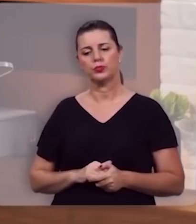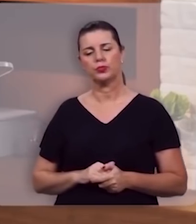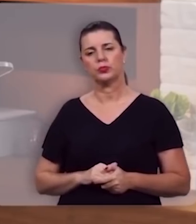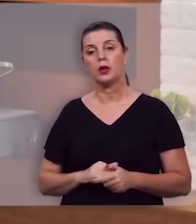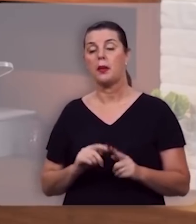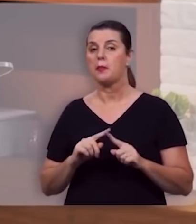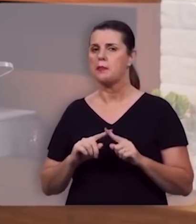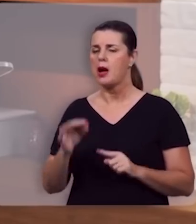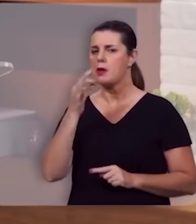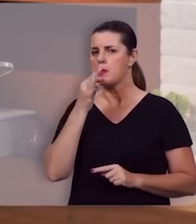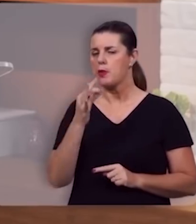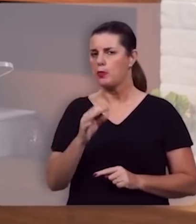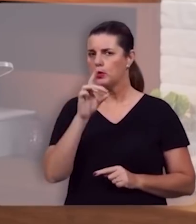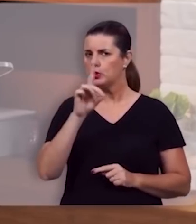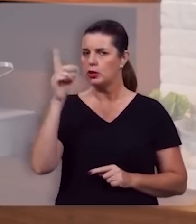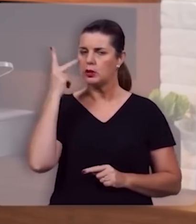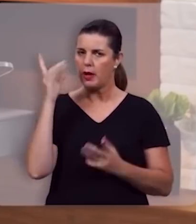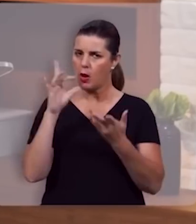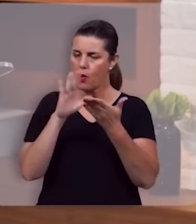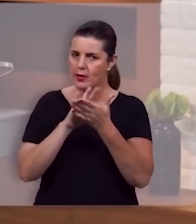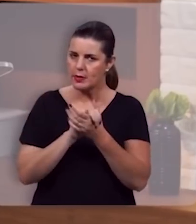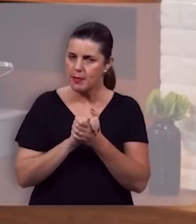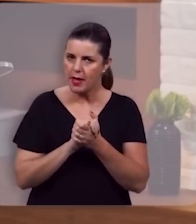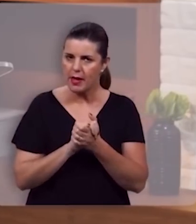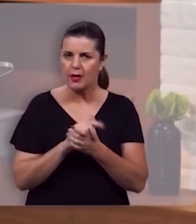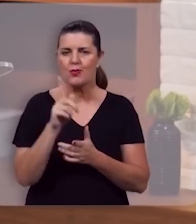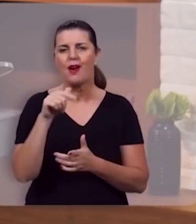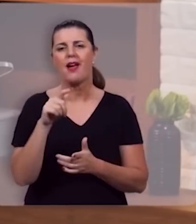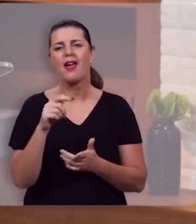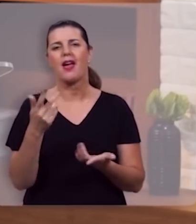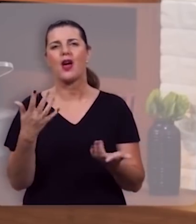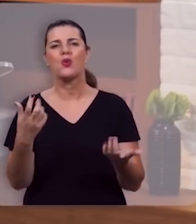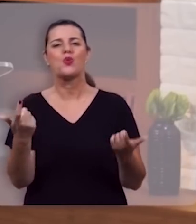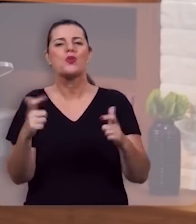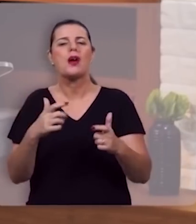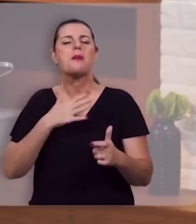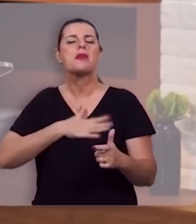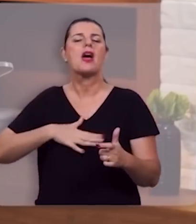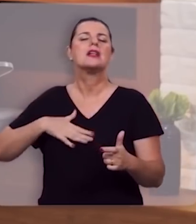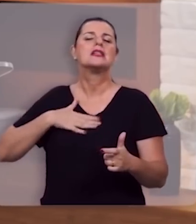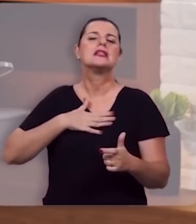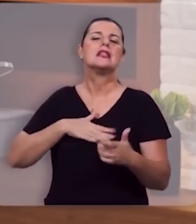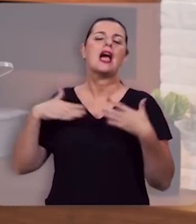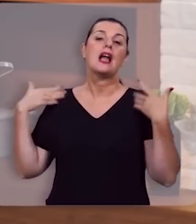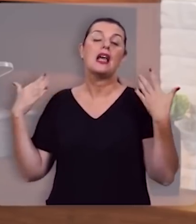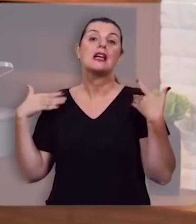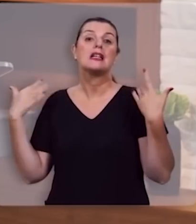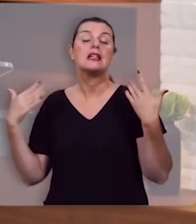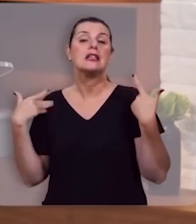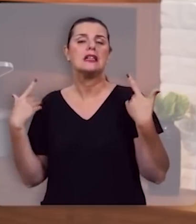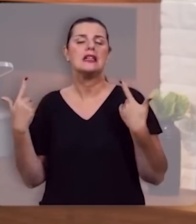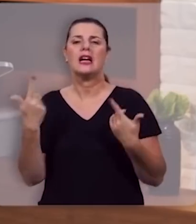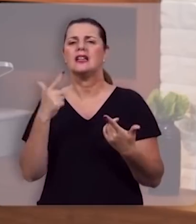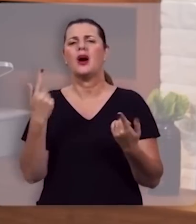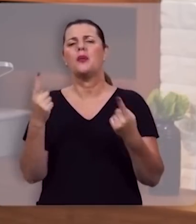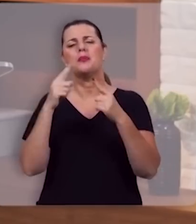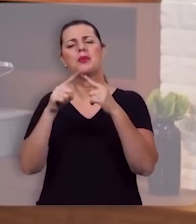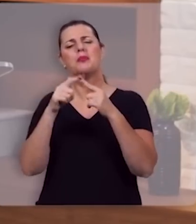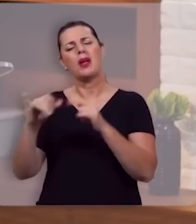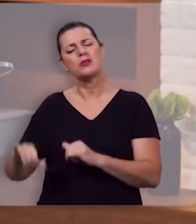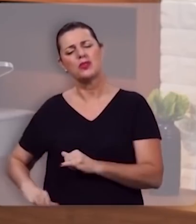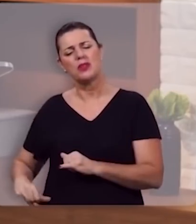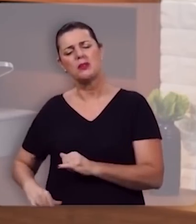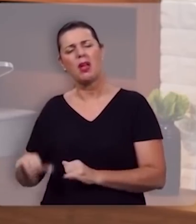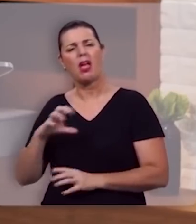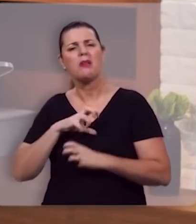mas o propósito de Deus para casamento é que ele seja uma fonte de prazer e de alegria e não uma fonte geradora de crise e dor